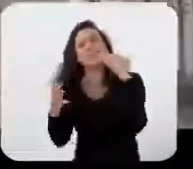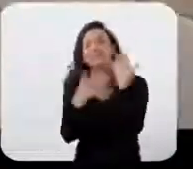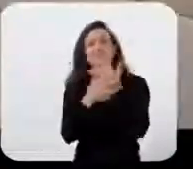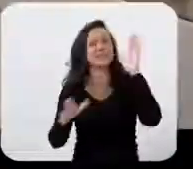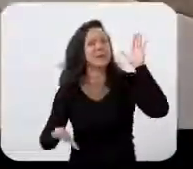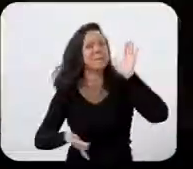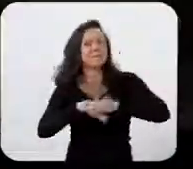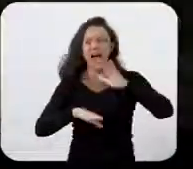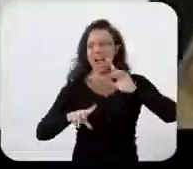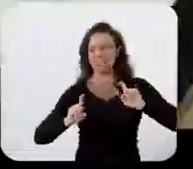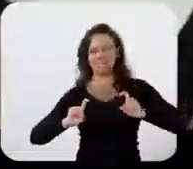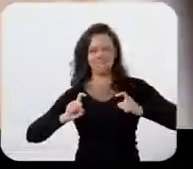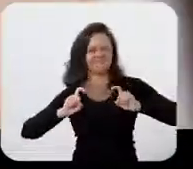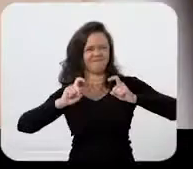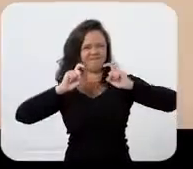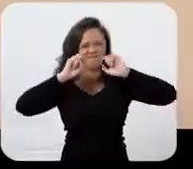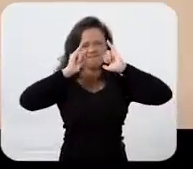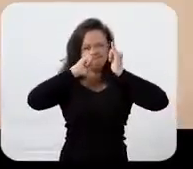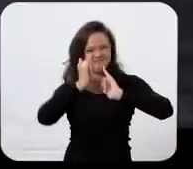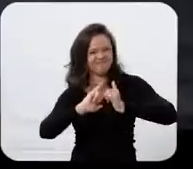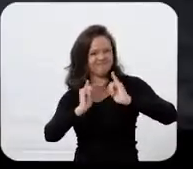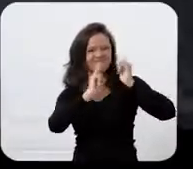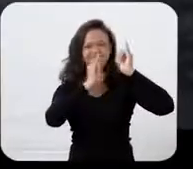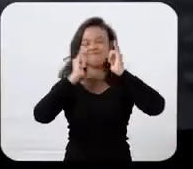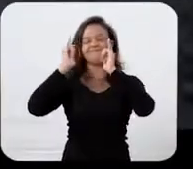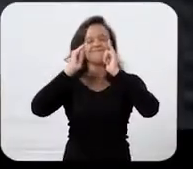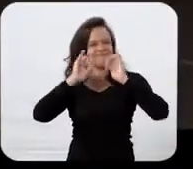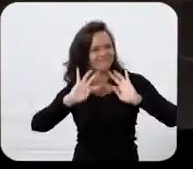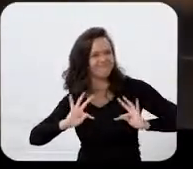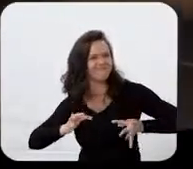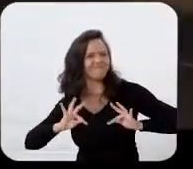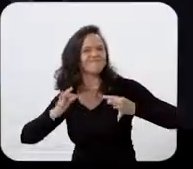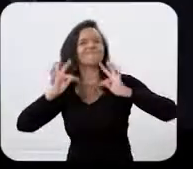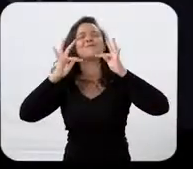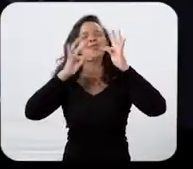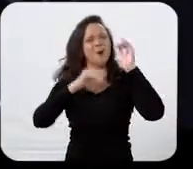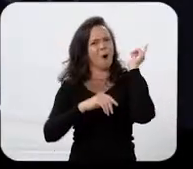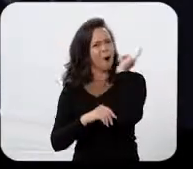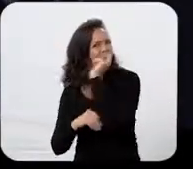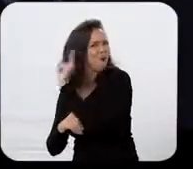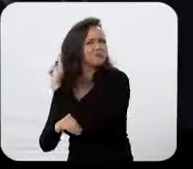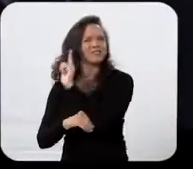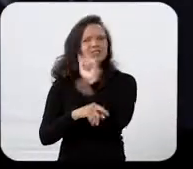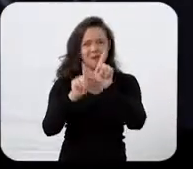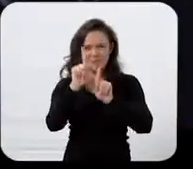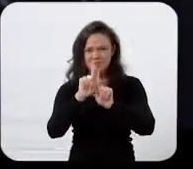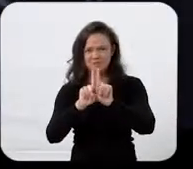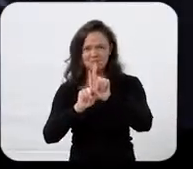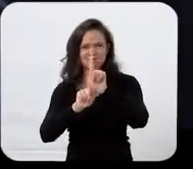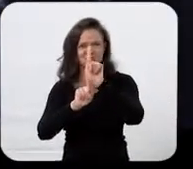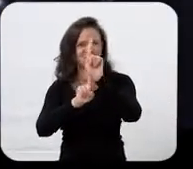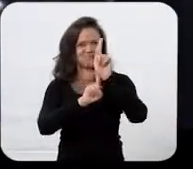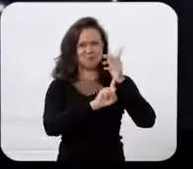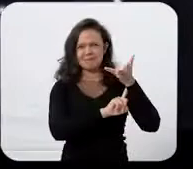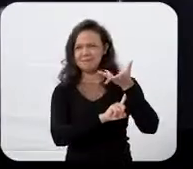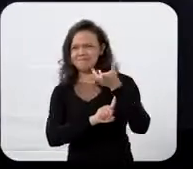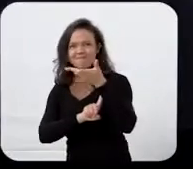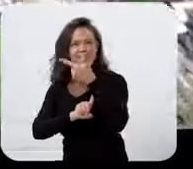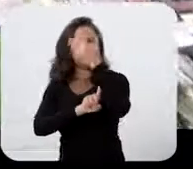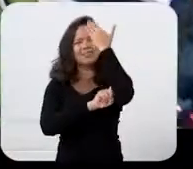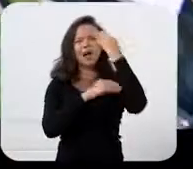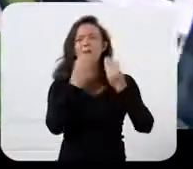reta, somos a cidade mais conectada e inteligente da região, seguindo o ranking do Conect Smart Cities Fans.